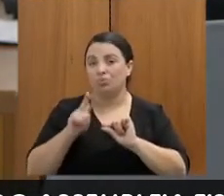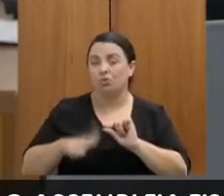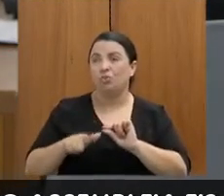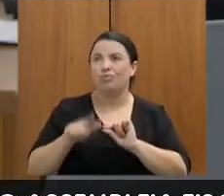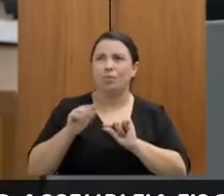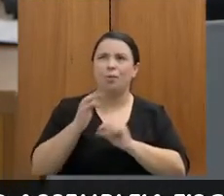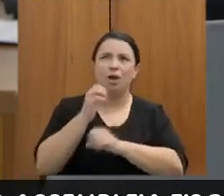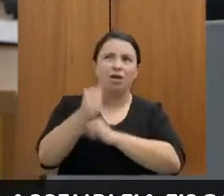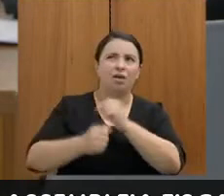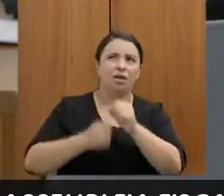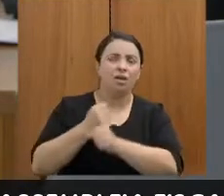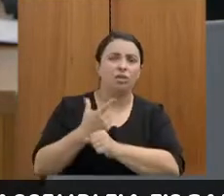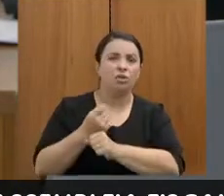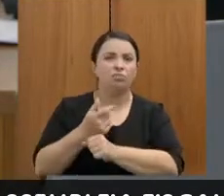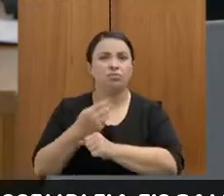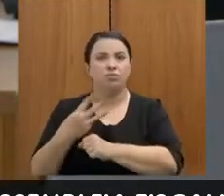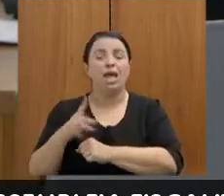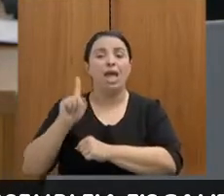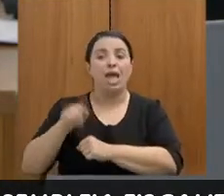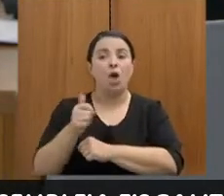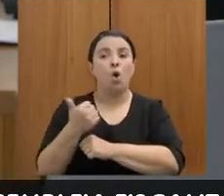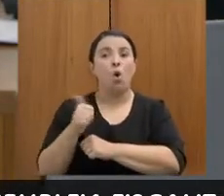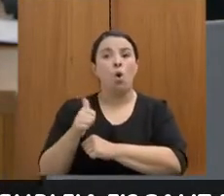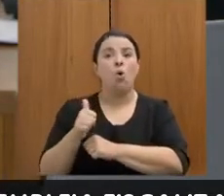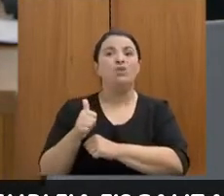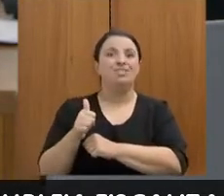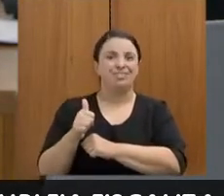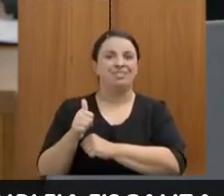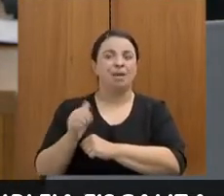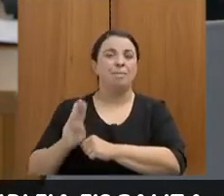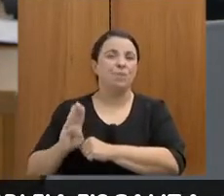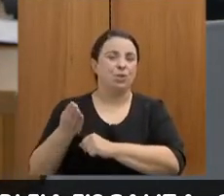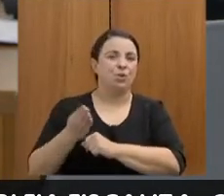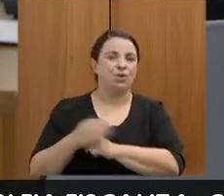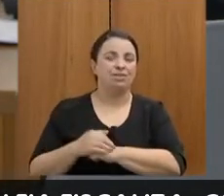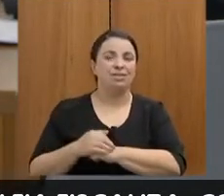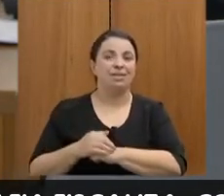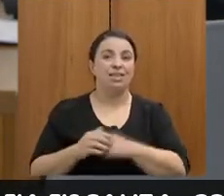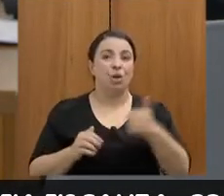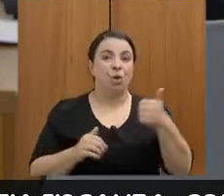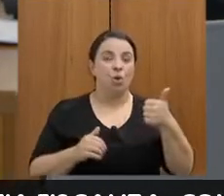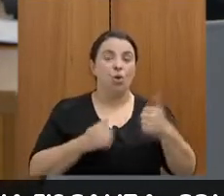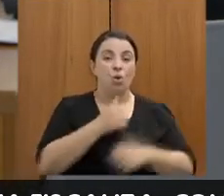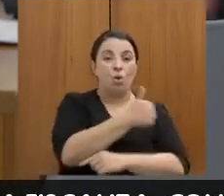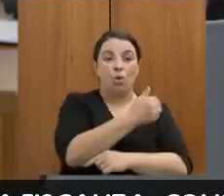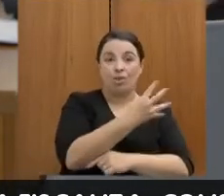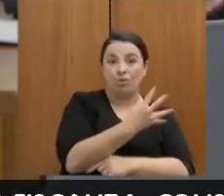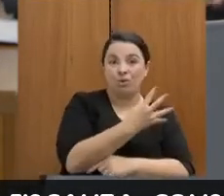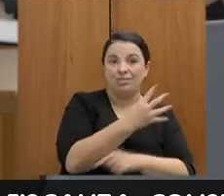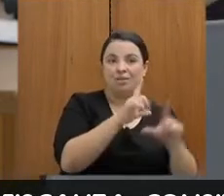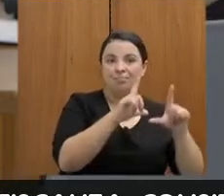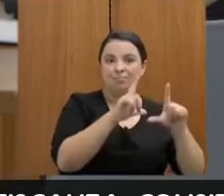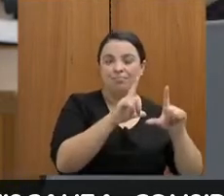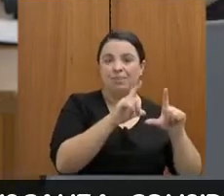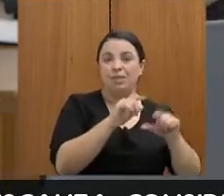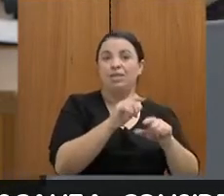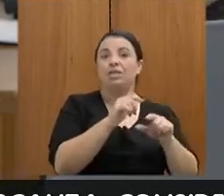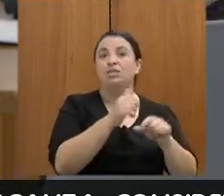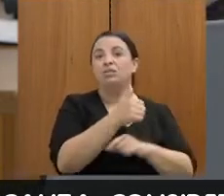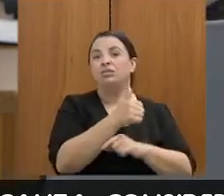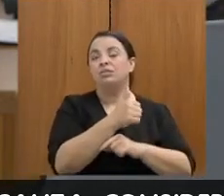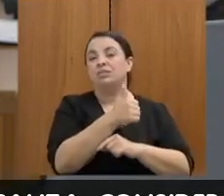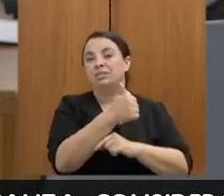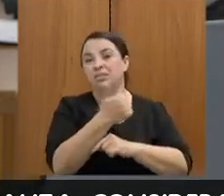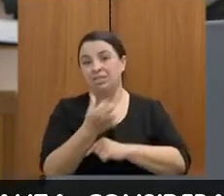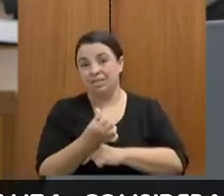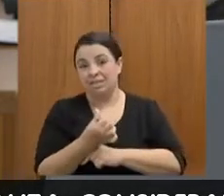a previsão é de R$ 11 bilhões. Ou seja, a gente está falando de R$ 14 bilhões, R 16 bilhões, e aí de R$ 21 bilhões para R$ 22 bilhões a gente tem